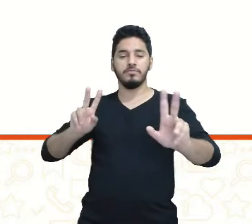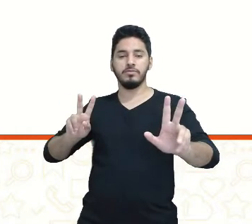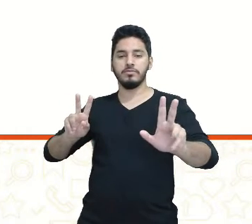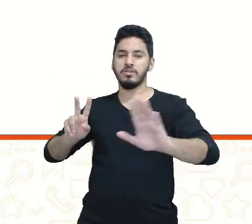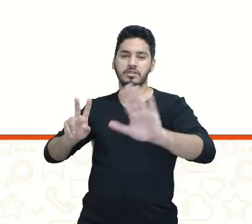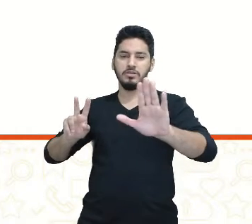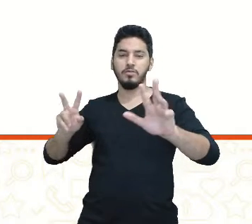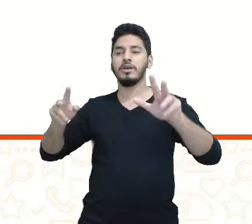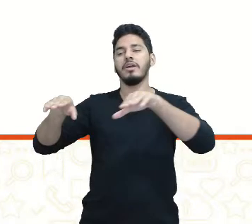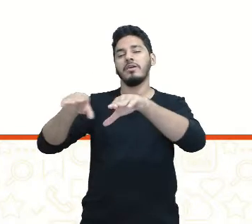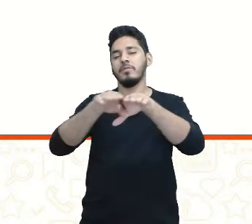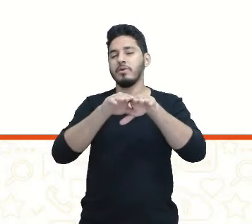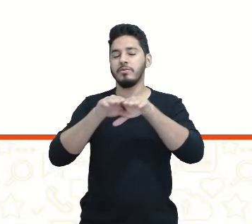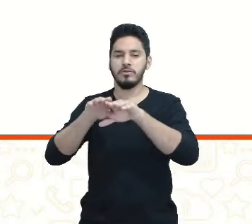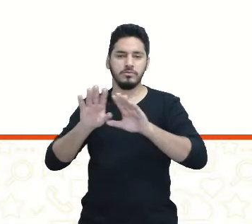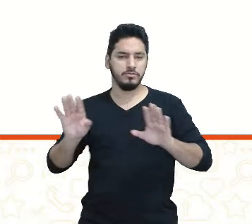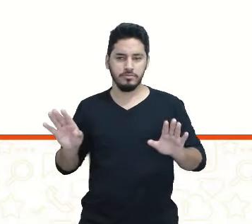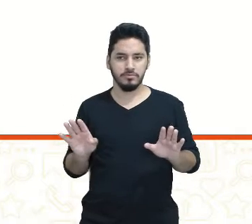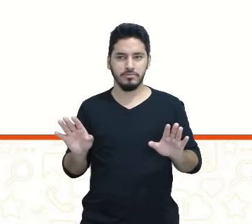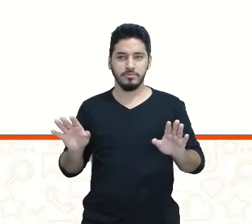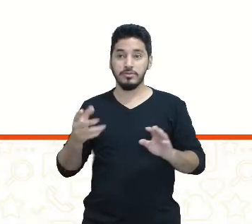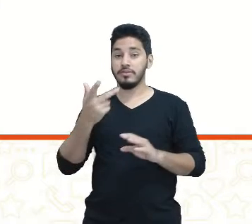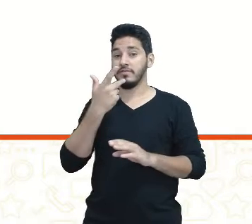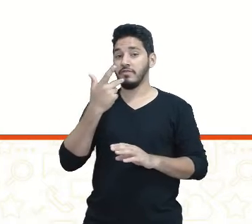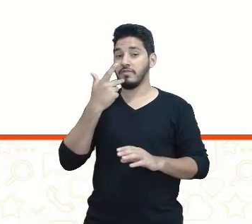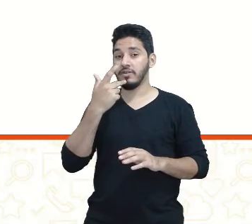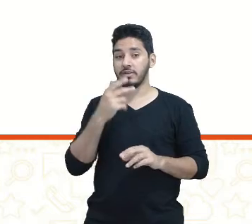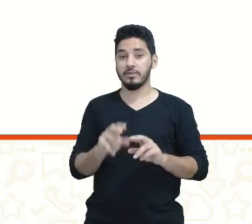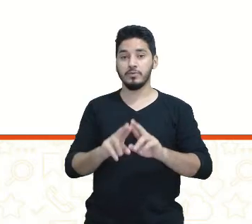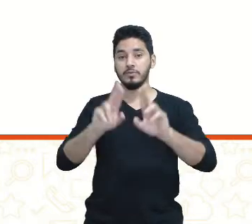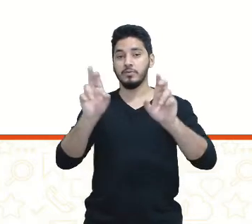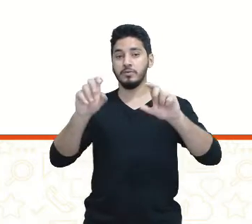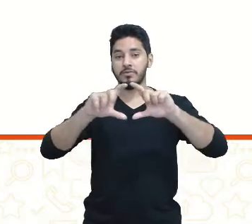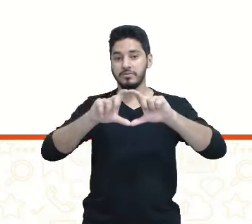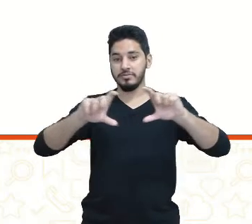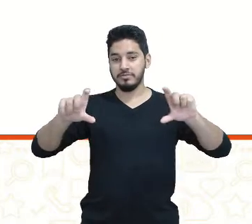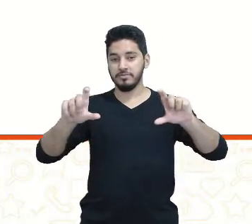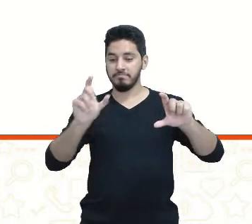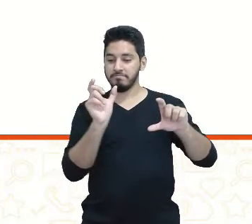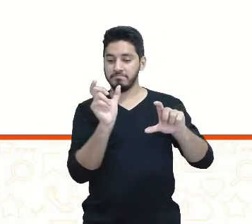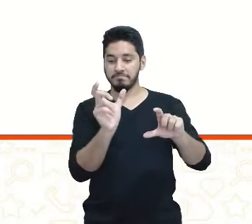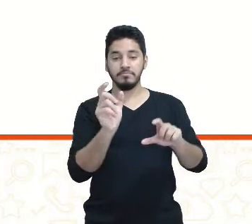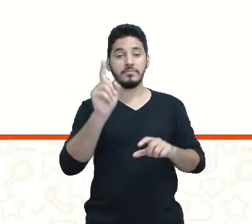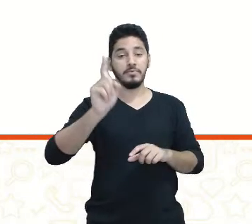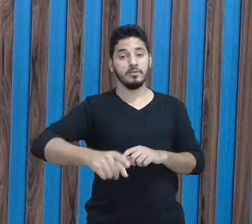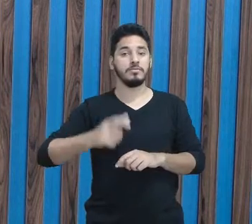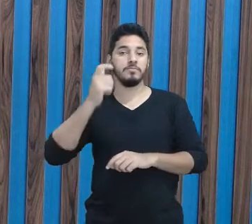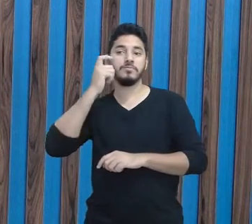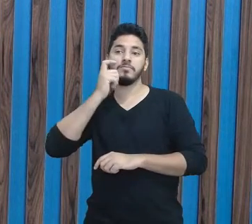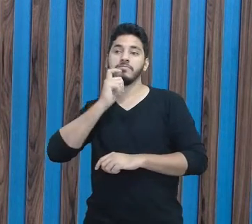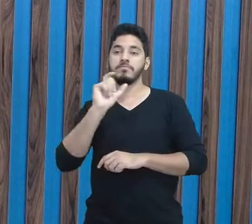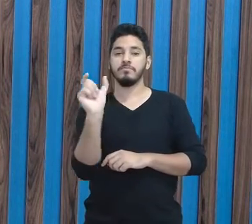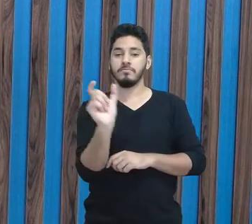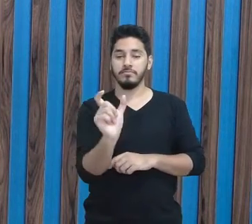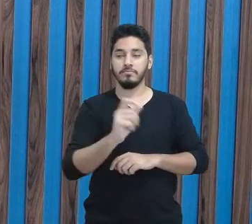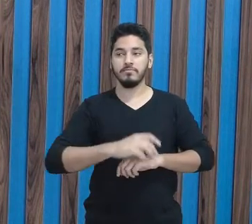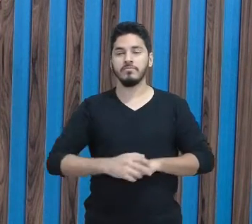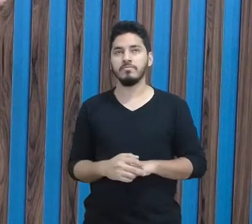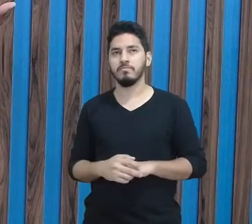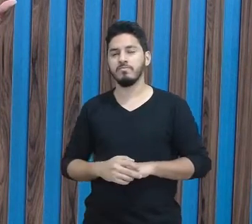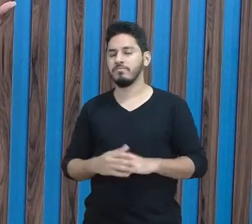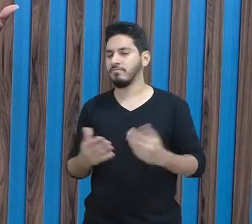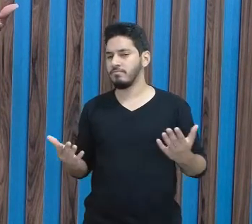com as igualdades. Quem traz essa frase é Paulo Freire. Então,